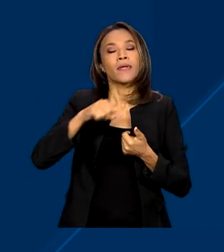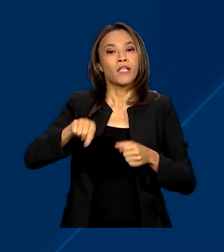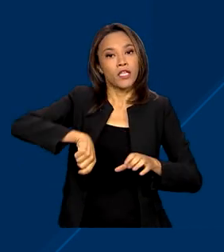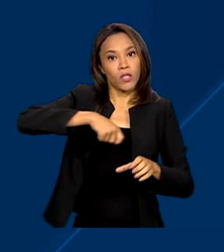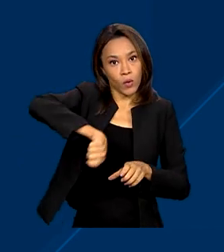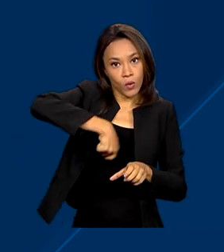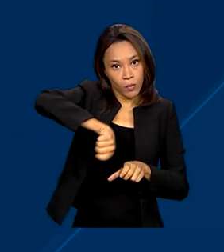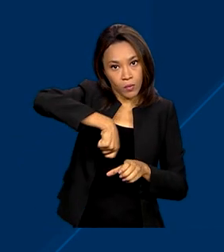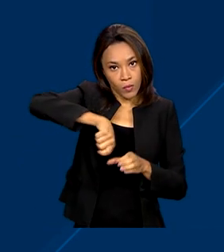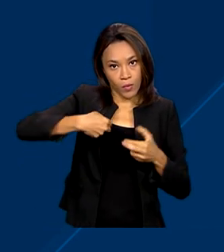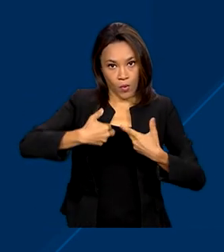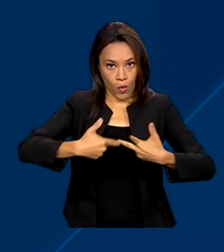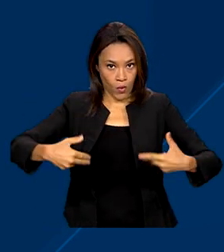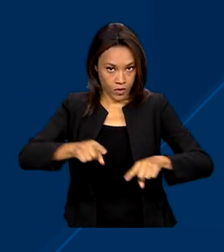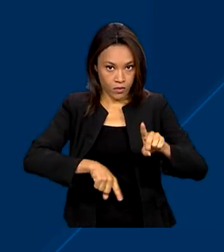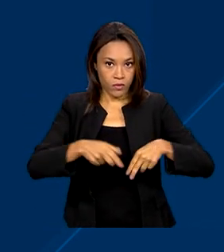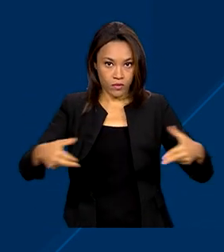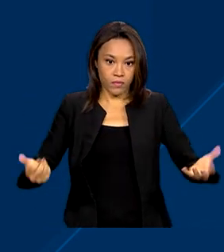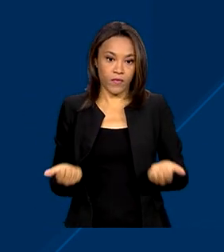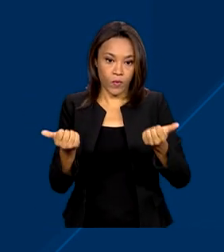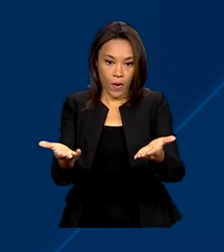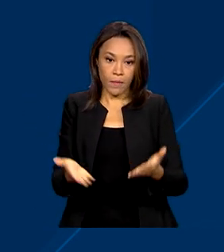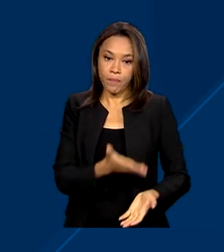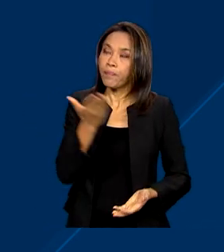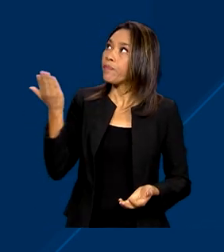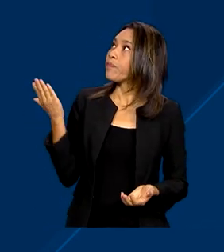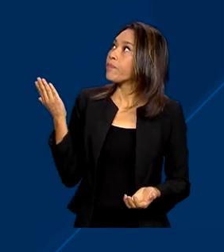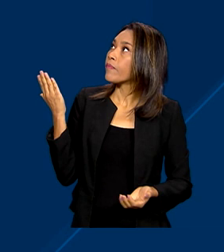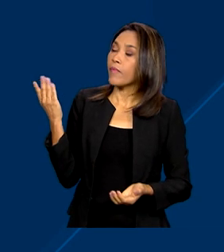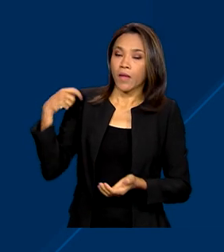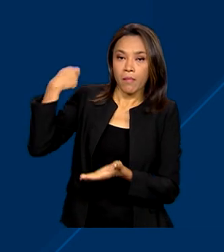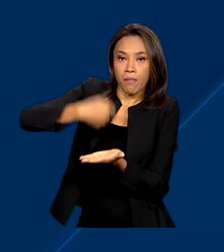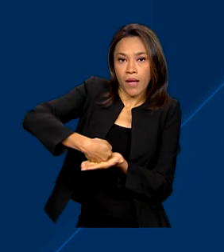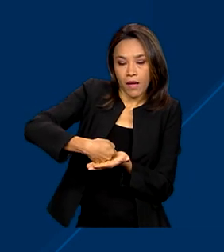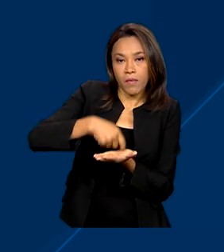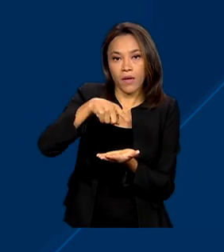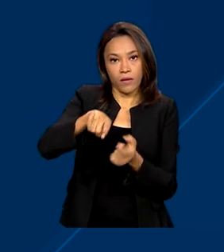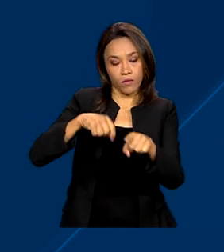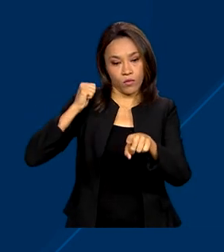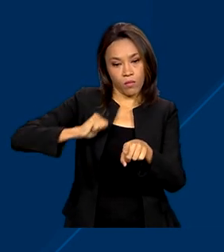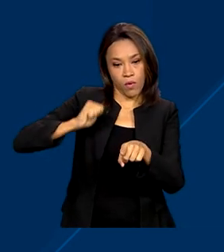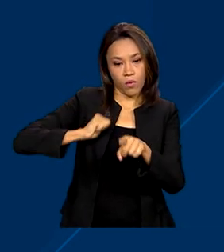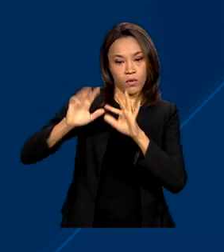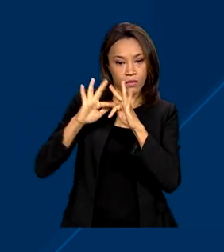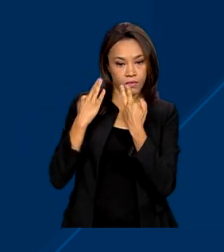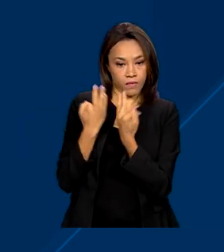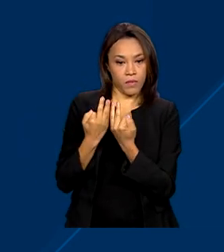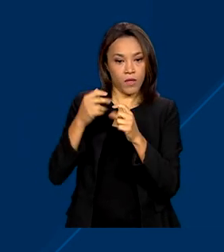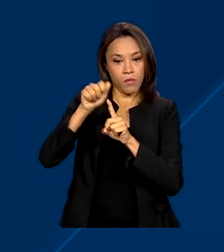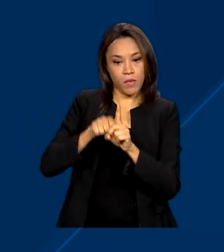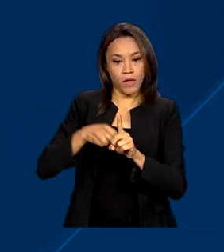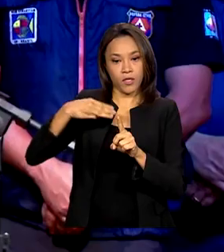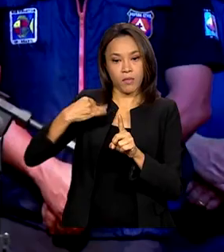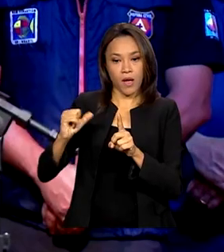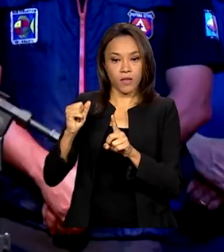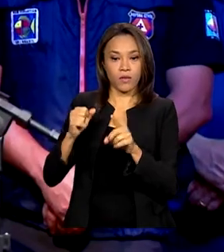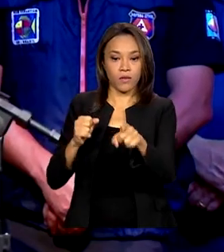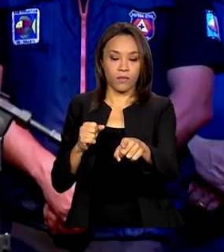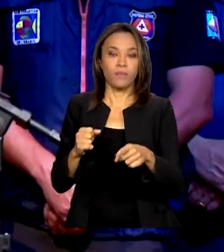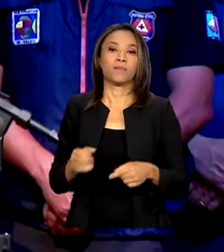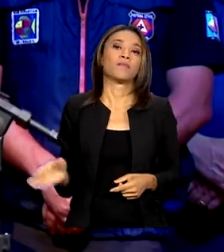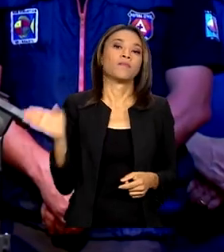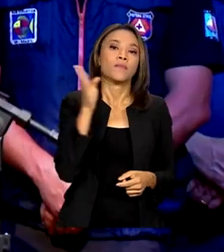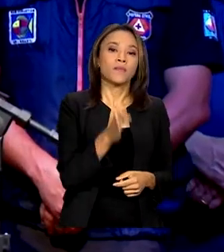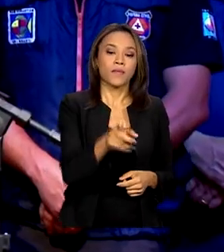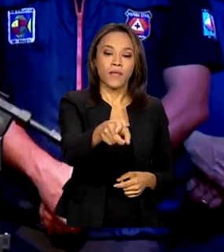cozinha. A data de pagamento do Bolsa Família de março para municípios atingidos foi unificada. O problema